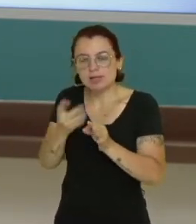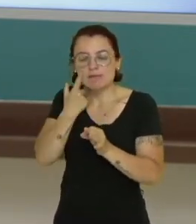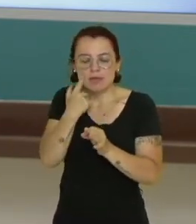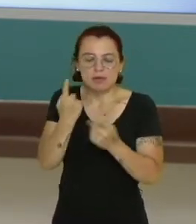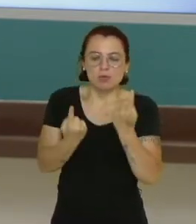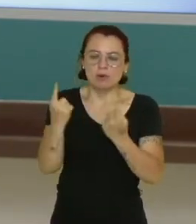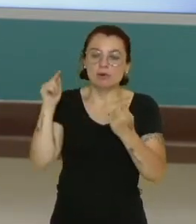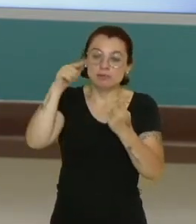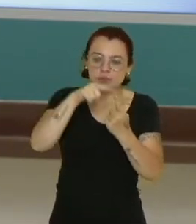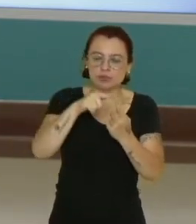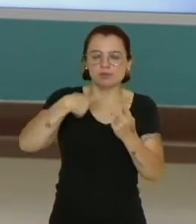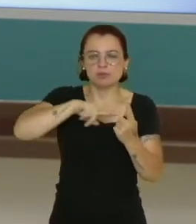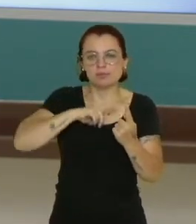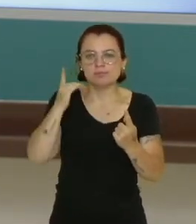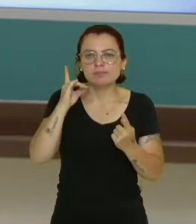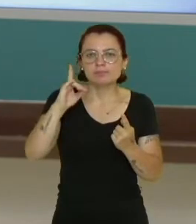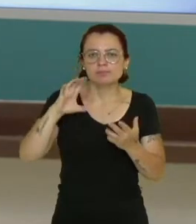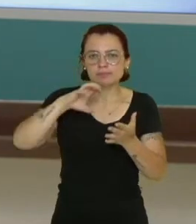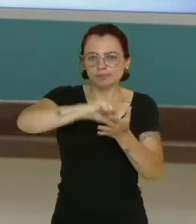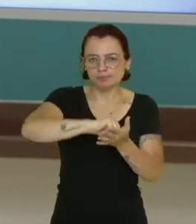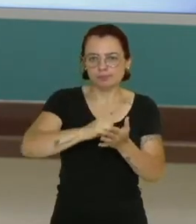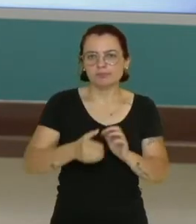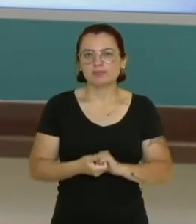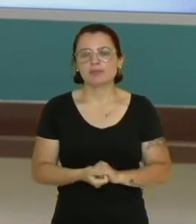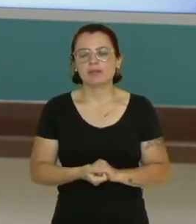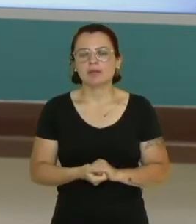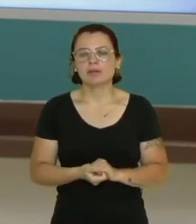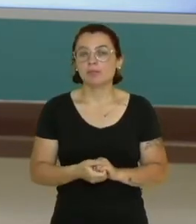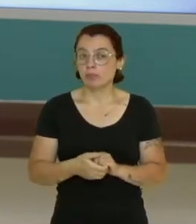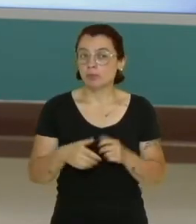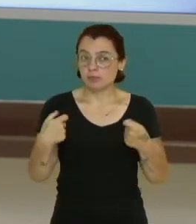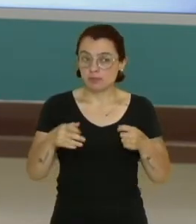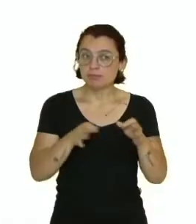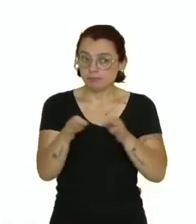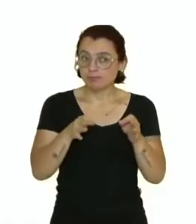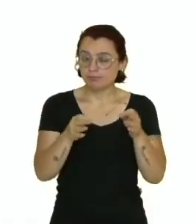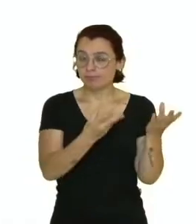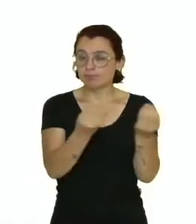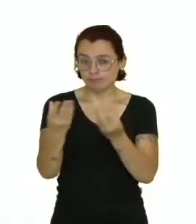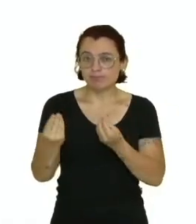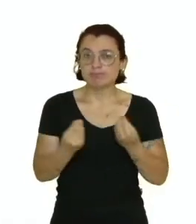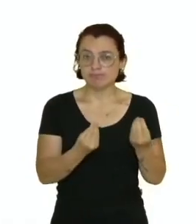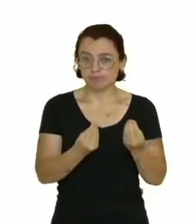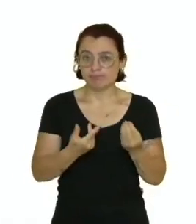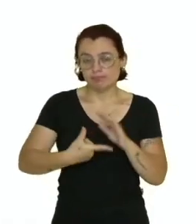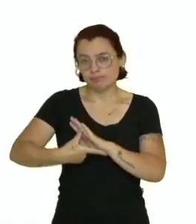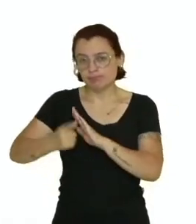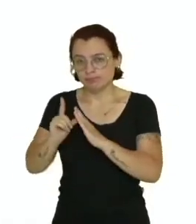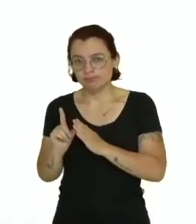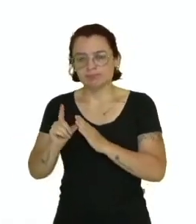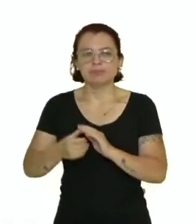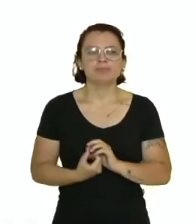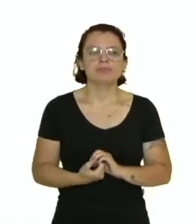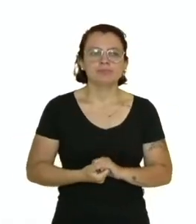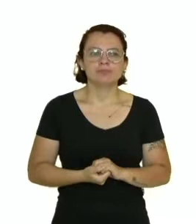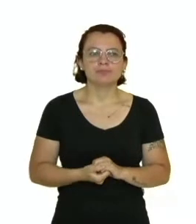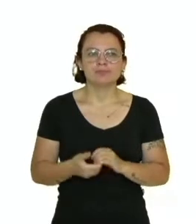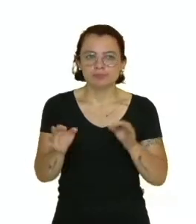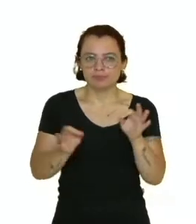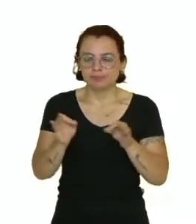desejamos com isso. Então, tudo deve ser bastante planejado. Então, para que serve o plano de ação? Primeiro,